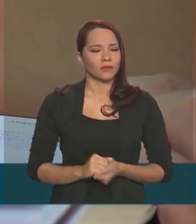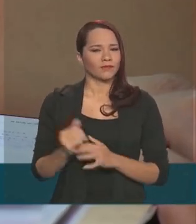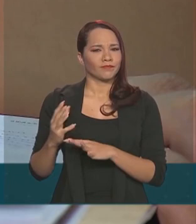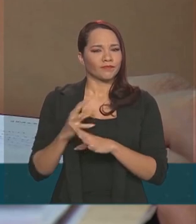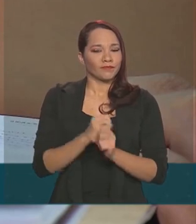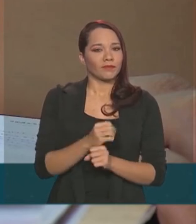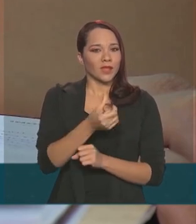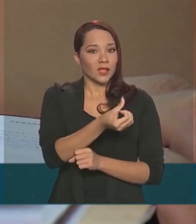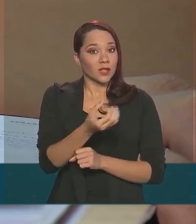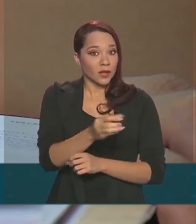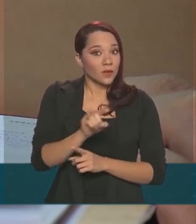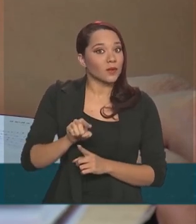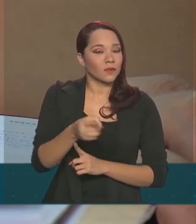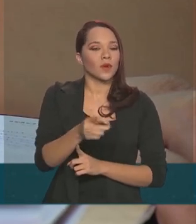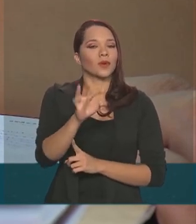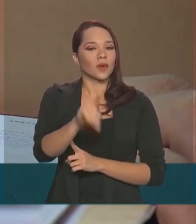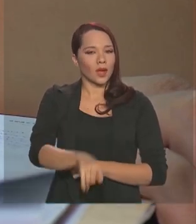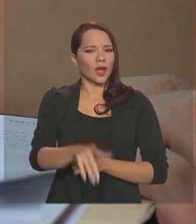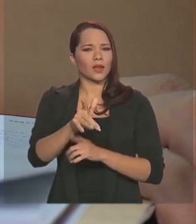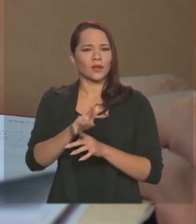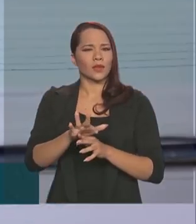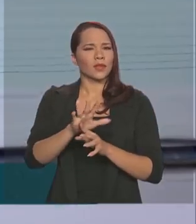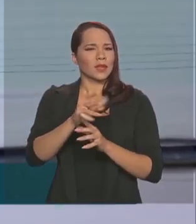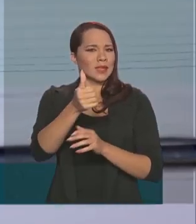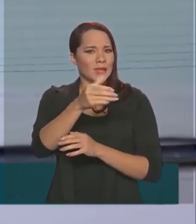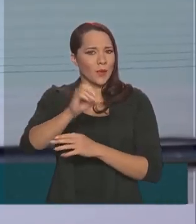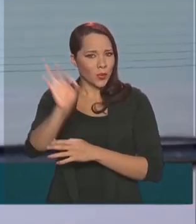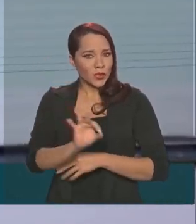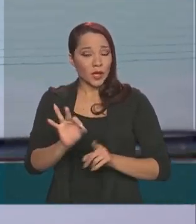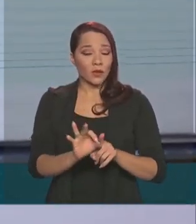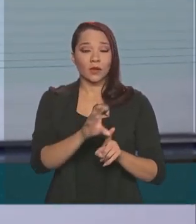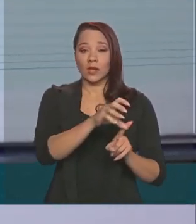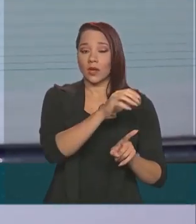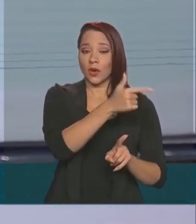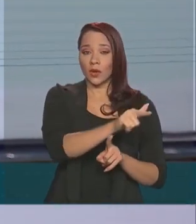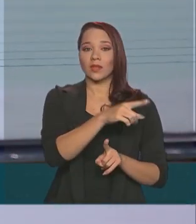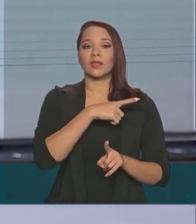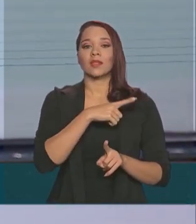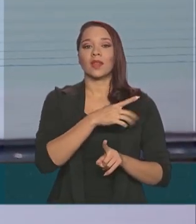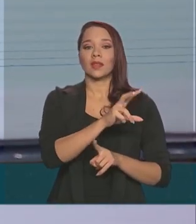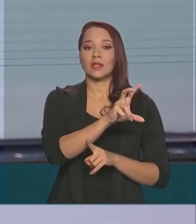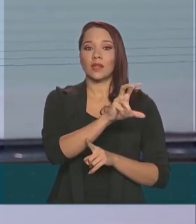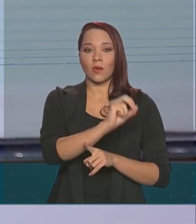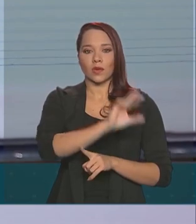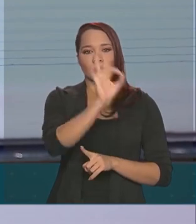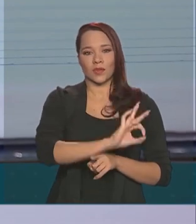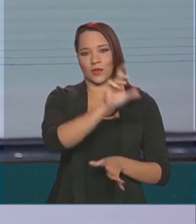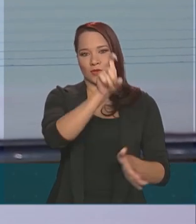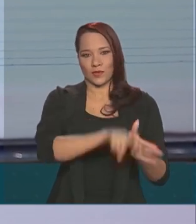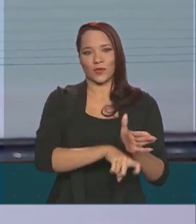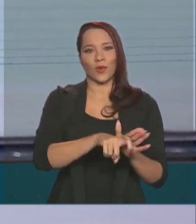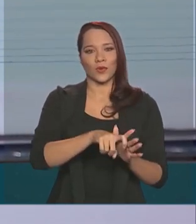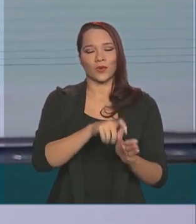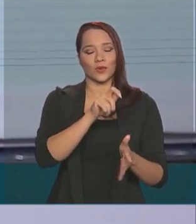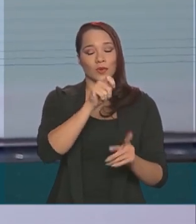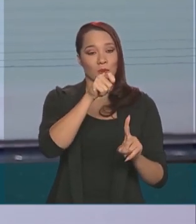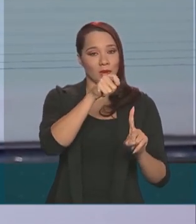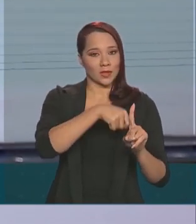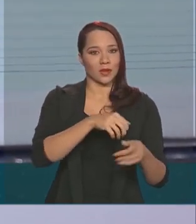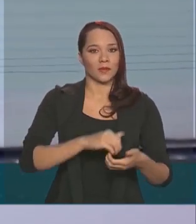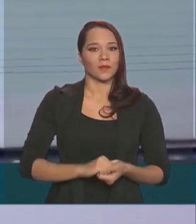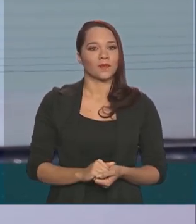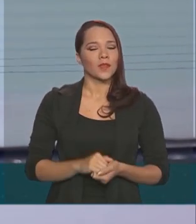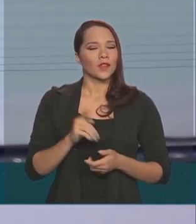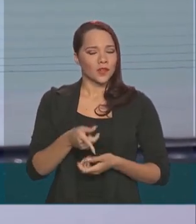60 mil delas são integrais e mais de 100 mil bolsas dão 50% de desconto na mensalidade. Já é